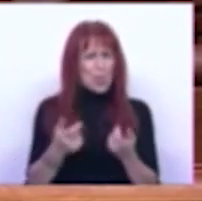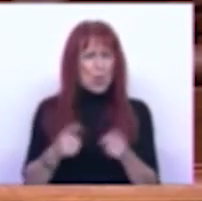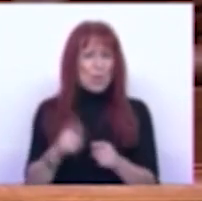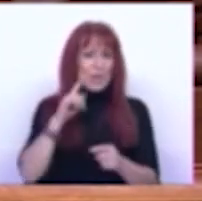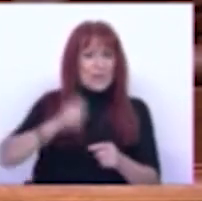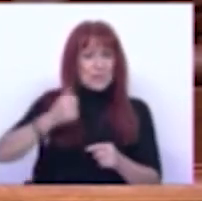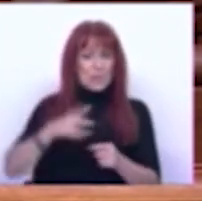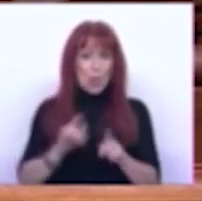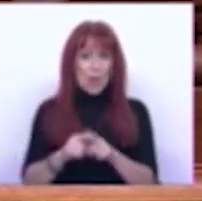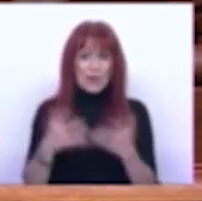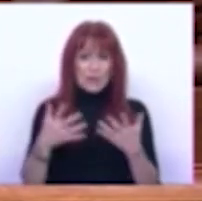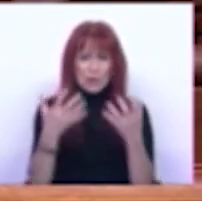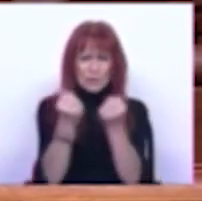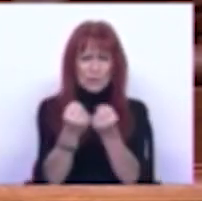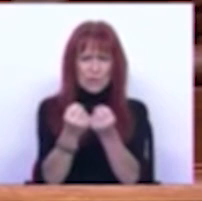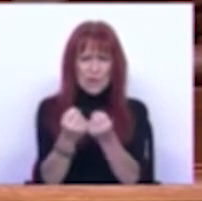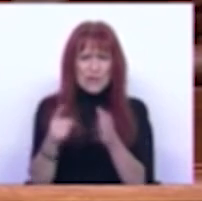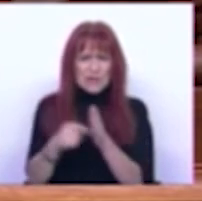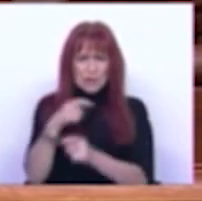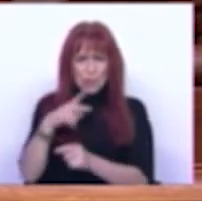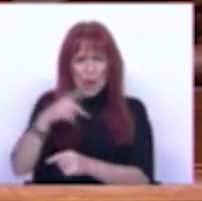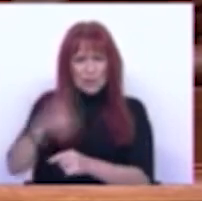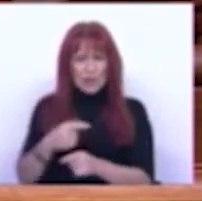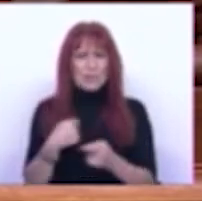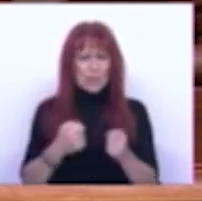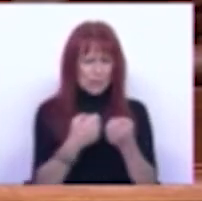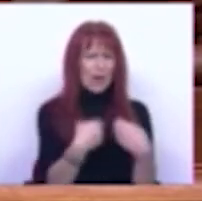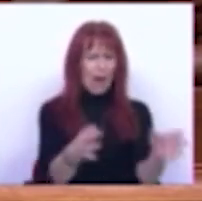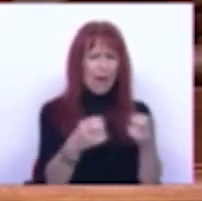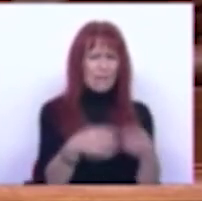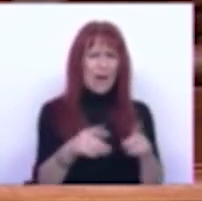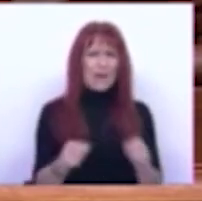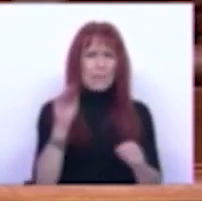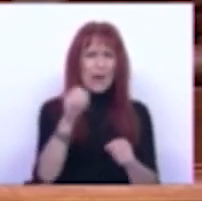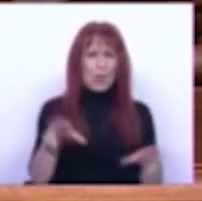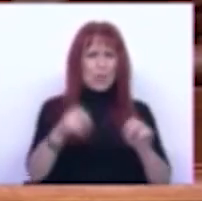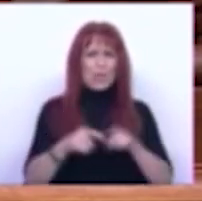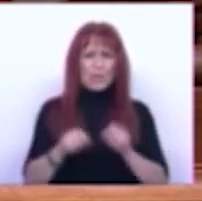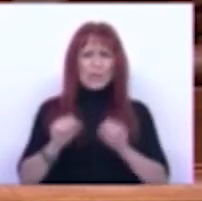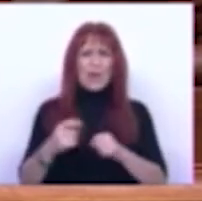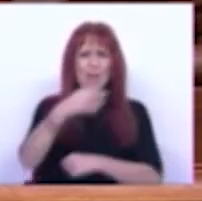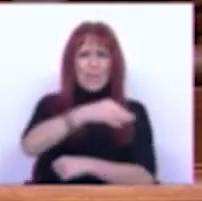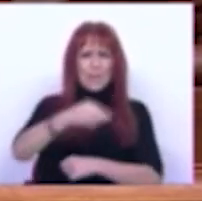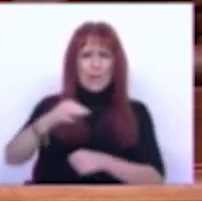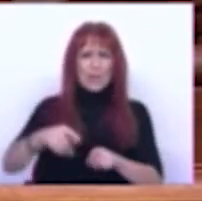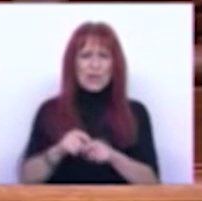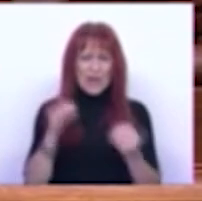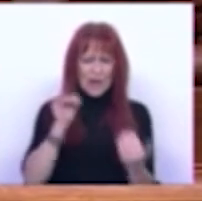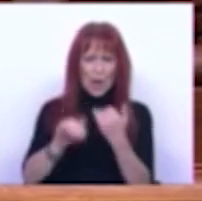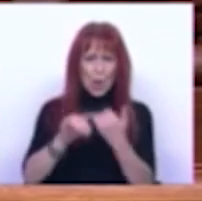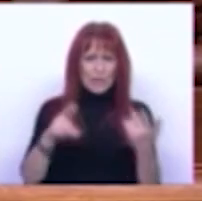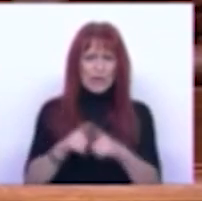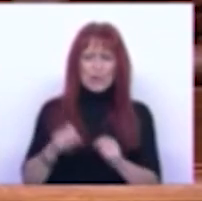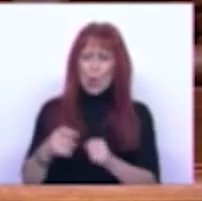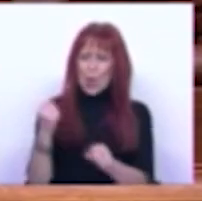acima de tudo quando as mãos estão fechadas para as necessidades do país mas são largas para o novo banco para as parcerias público-privadas rodoviárias